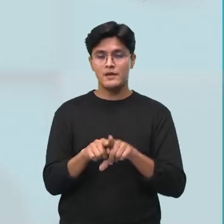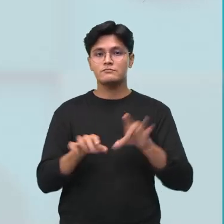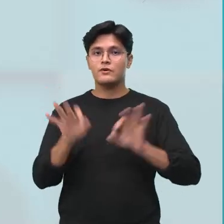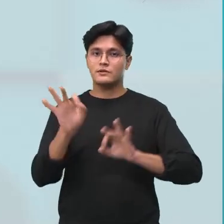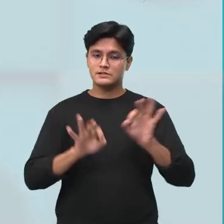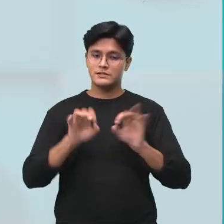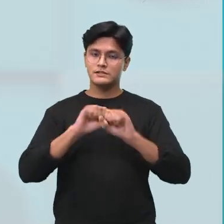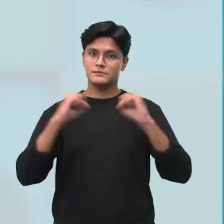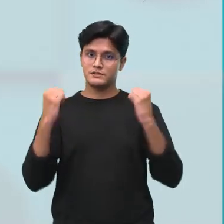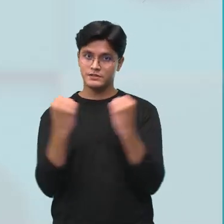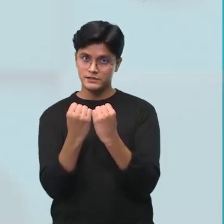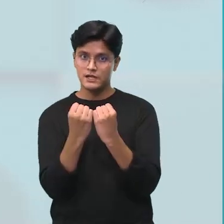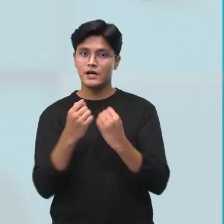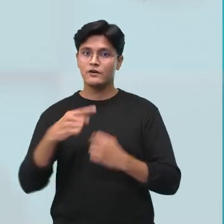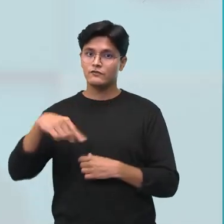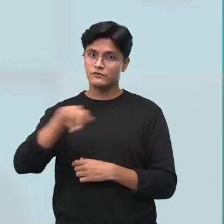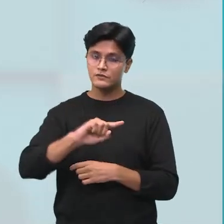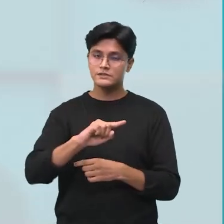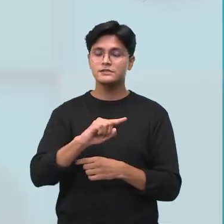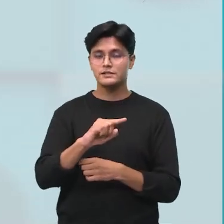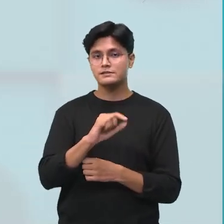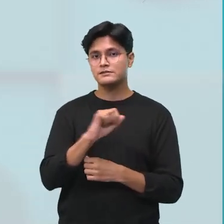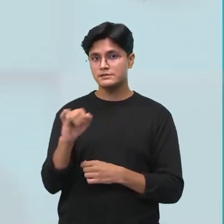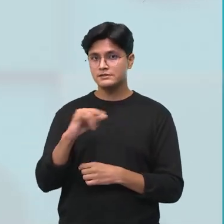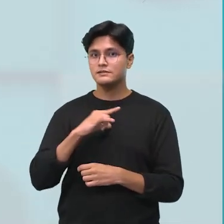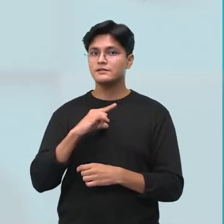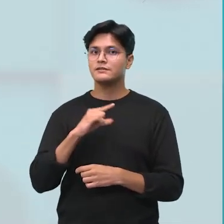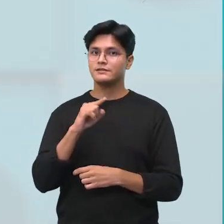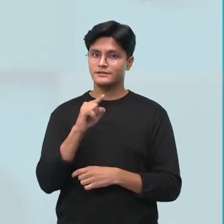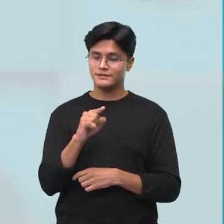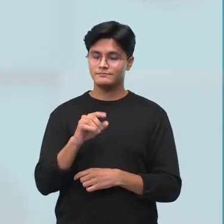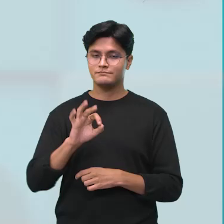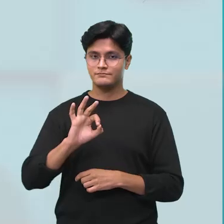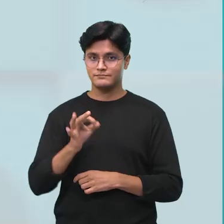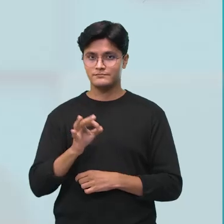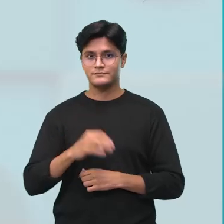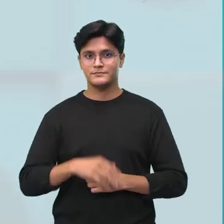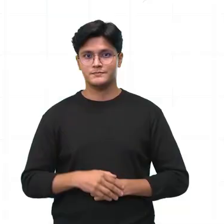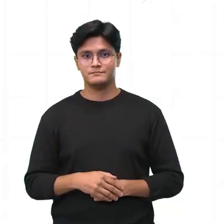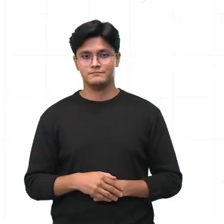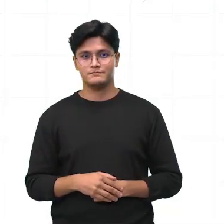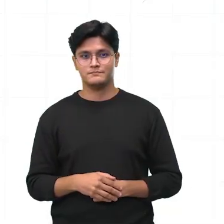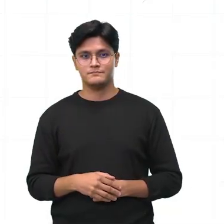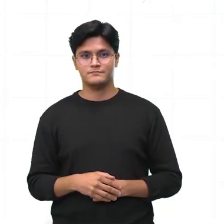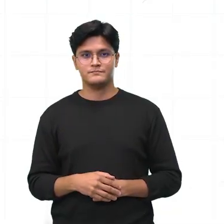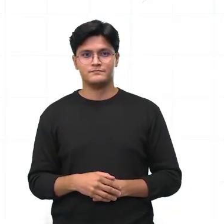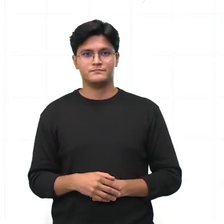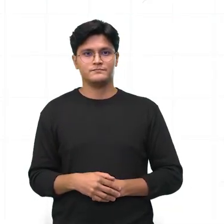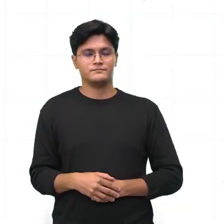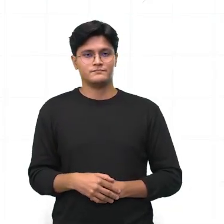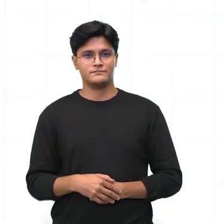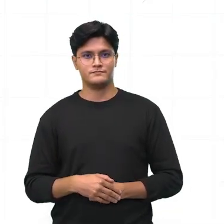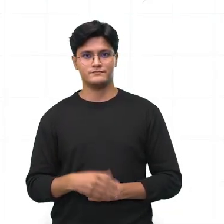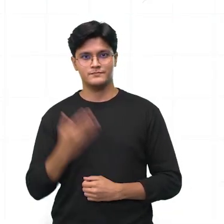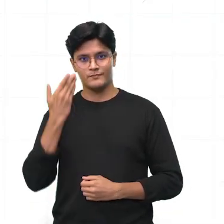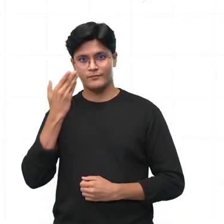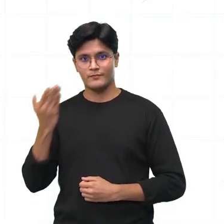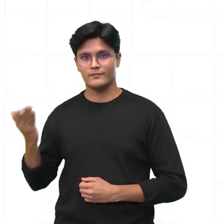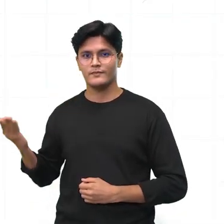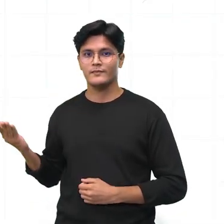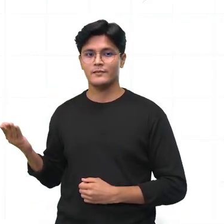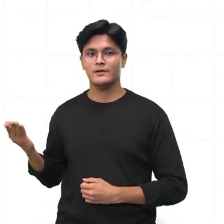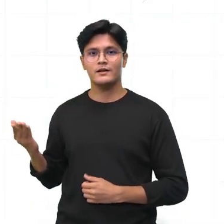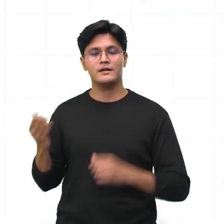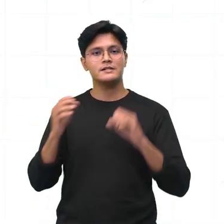os seminários de vocês, né? Quando vocês tiverem perante essa situação. Vamos acompanhar aqui comigo. Olha só.